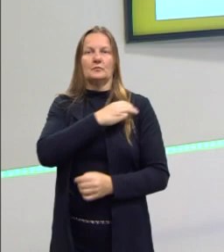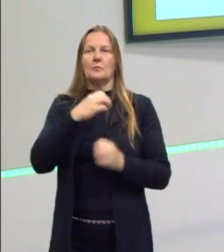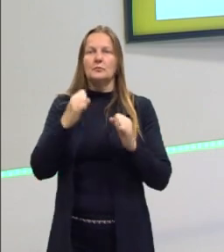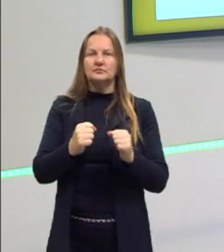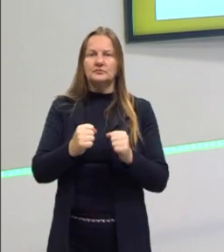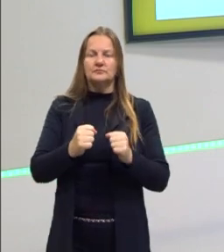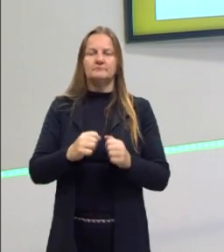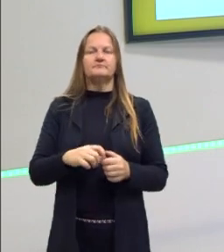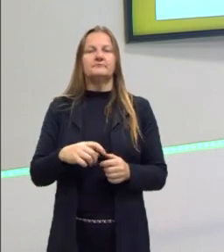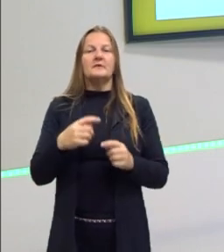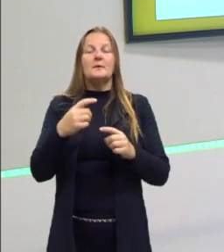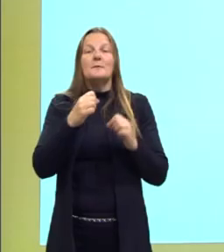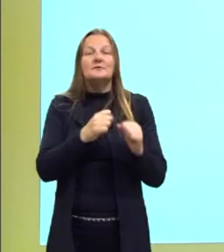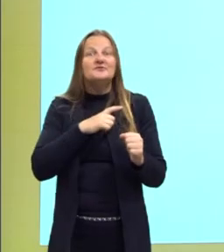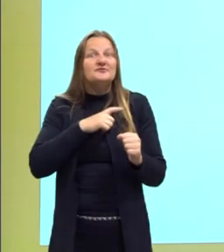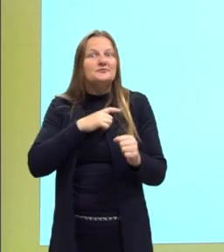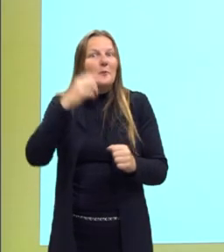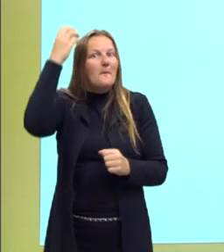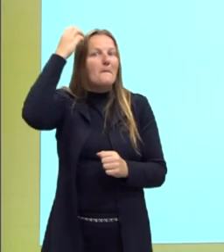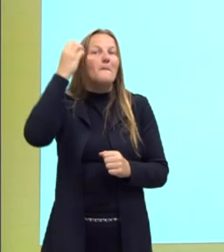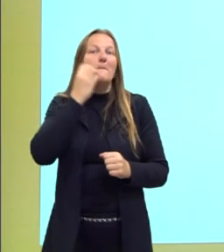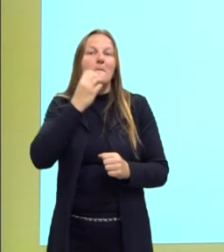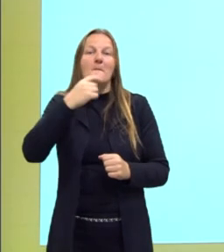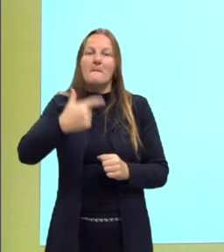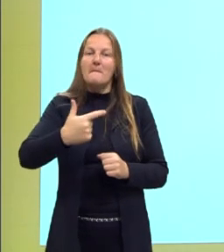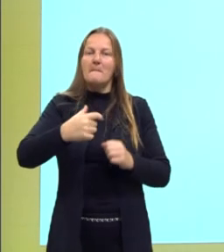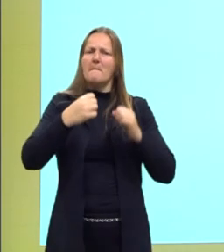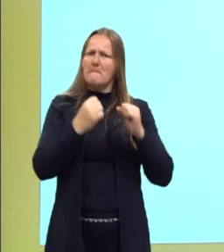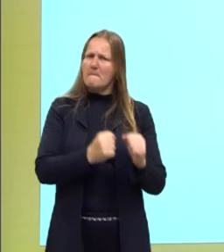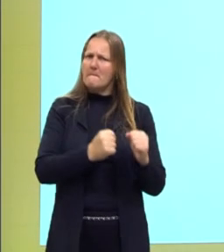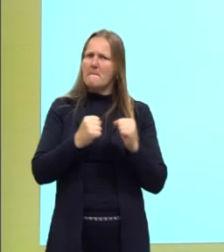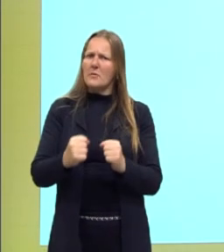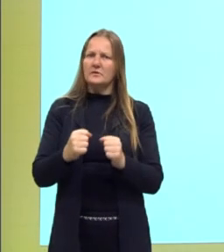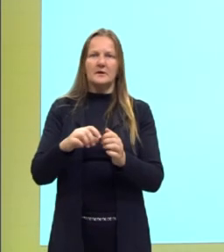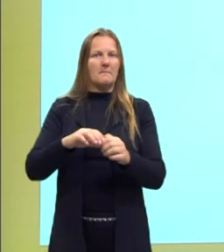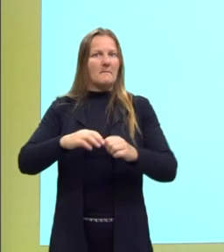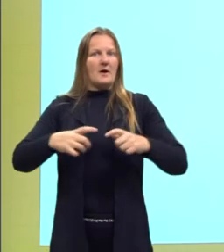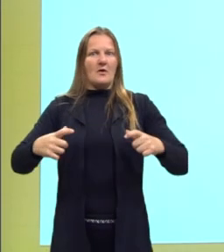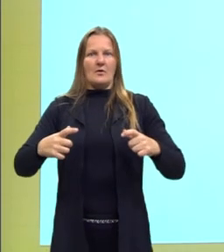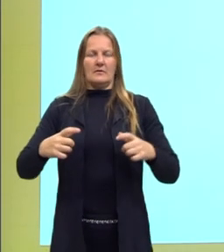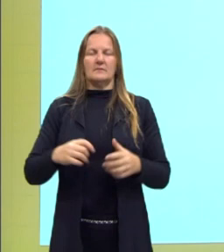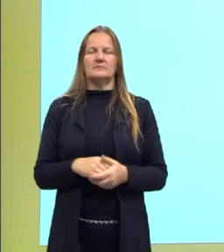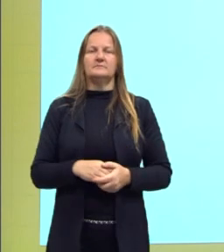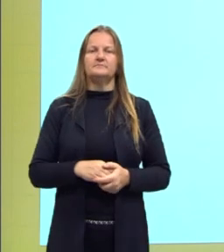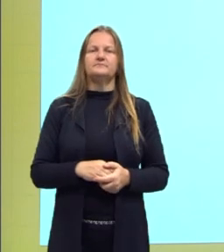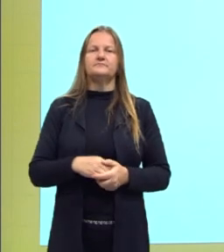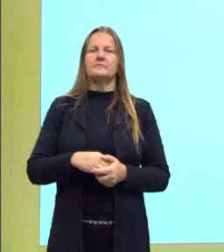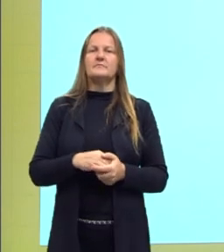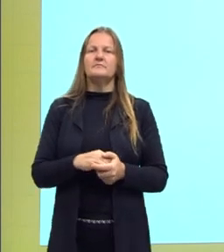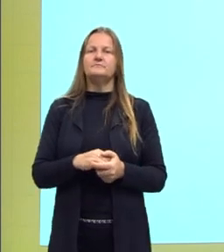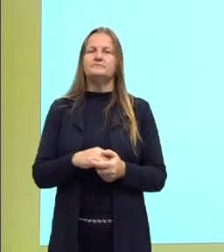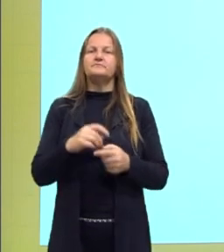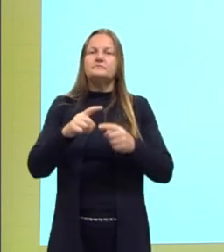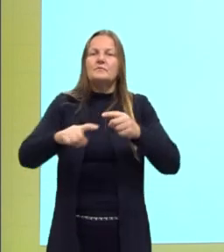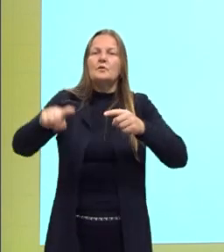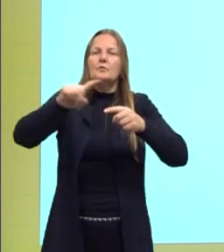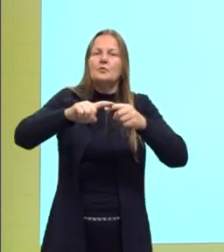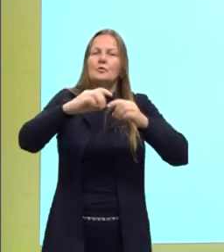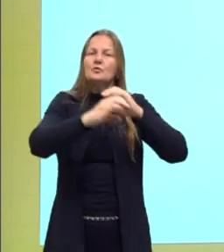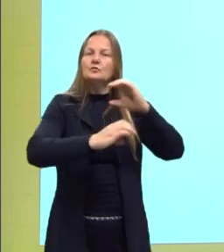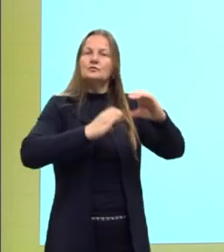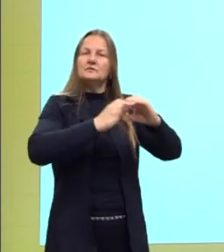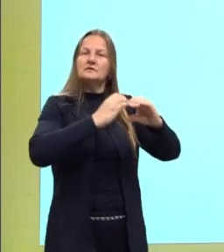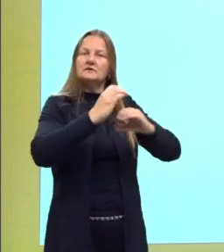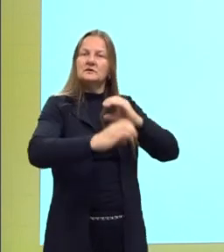tinha poder sobre esse parlamento. E, nesse período do segundo reinado, foi muito importante o ciclo econômico do café,